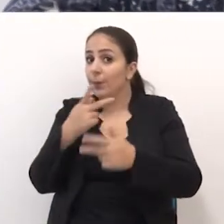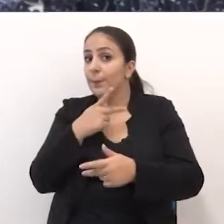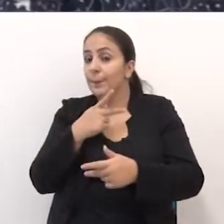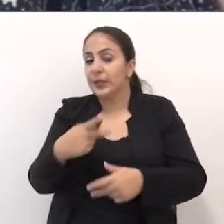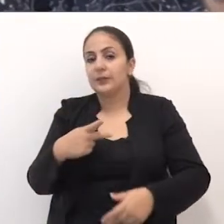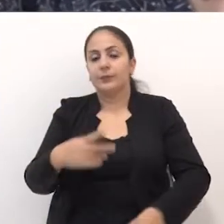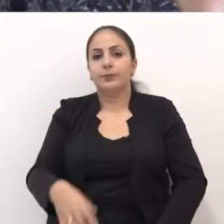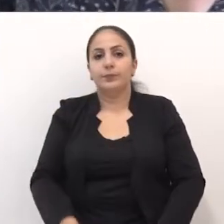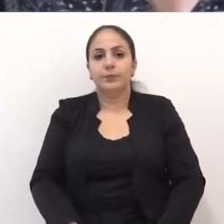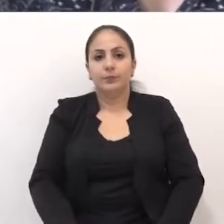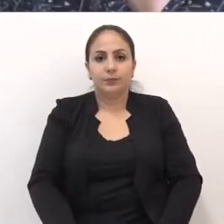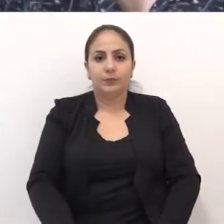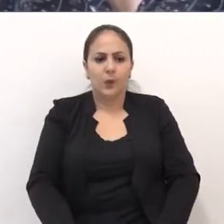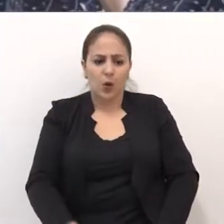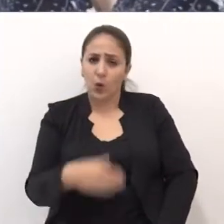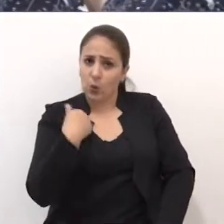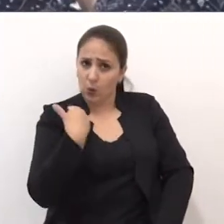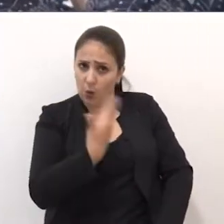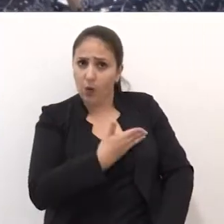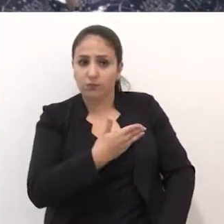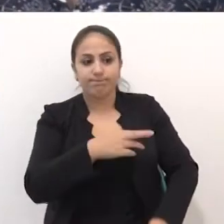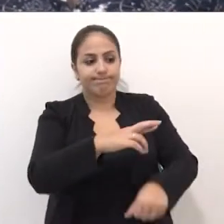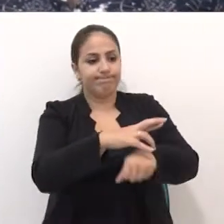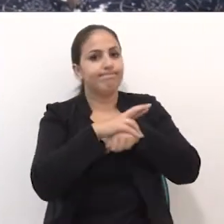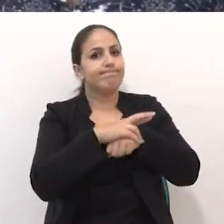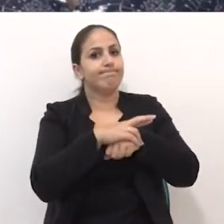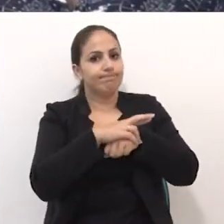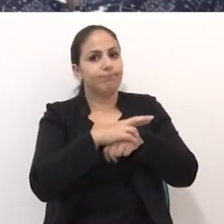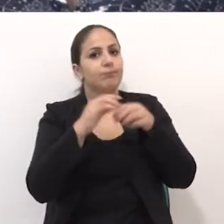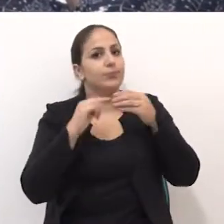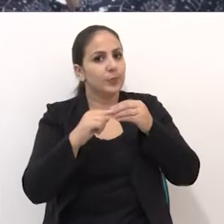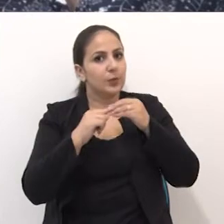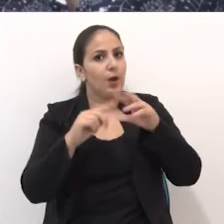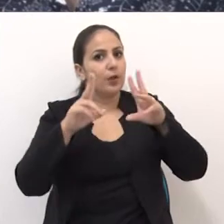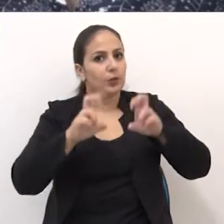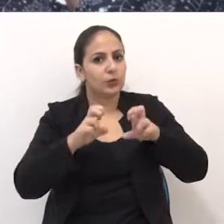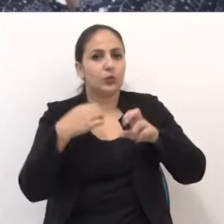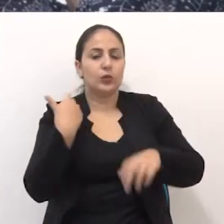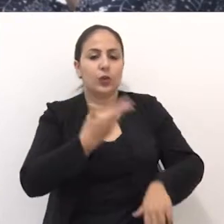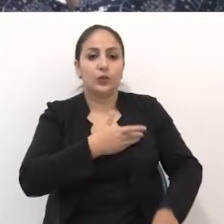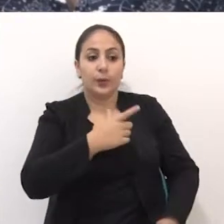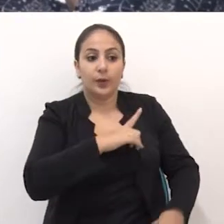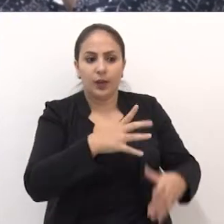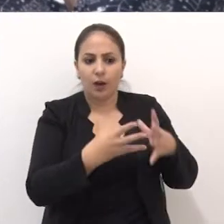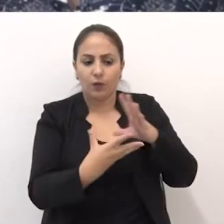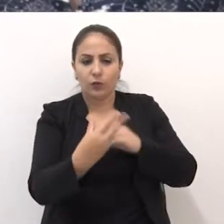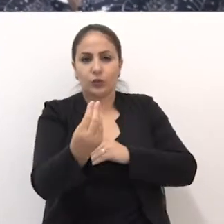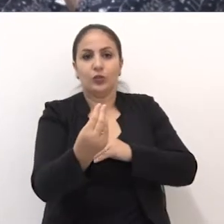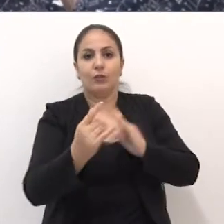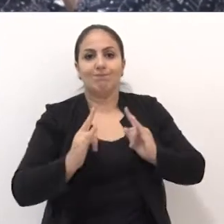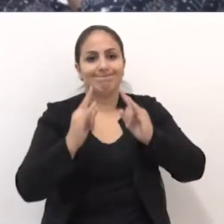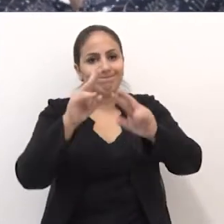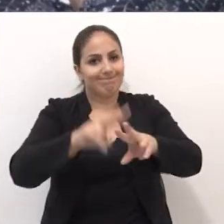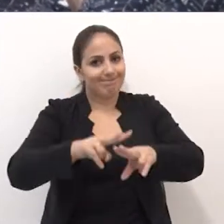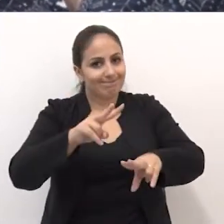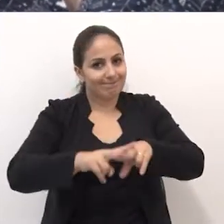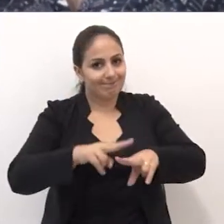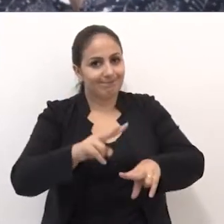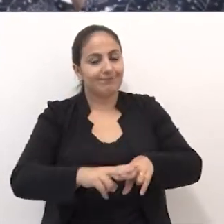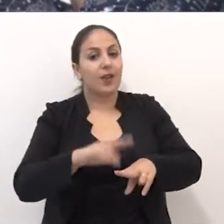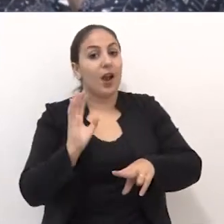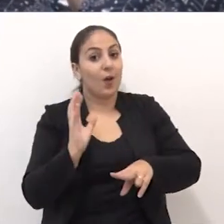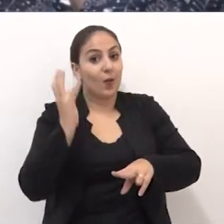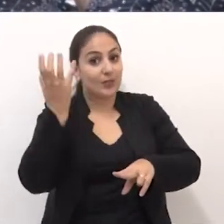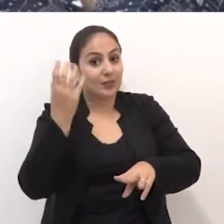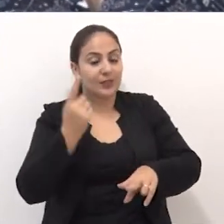Nós, não tenha dúvida, que segurança vai ser um grande tema. Nós tivemos aí a fuga no presídio regional. Vai voltar,